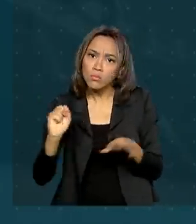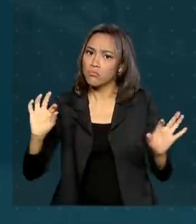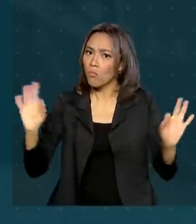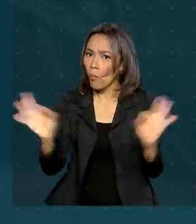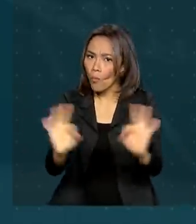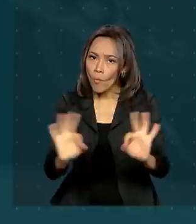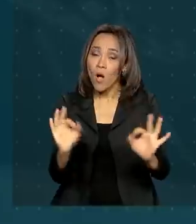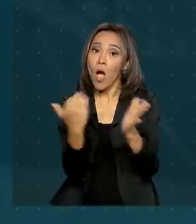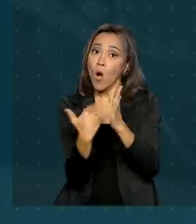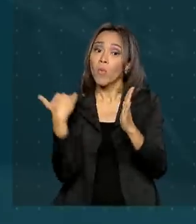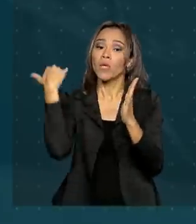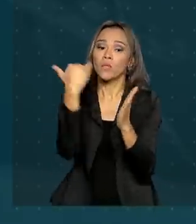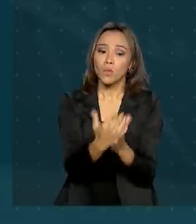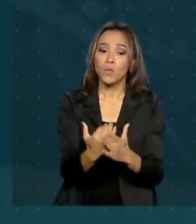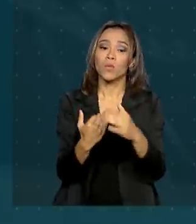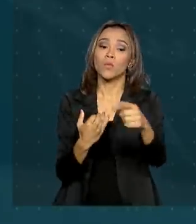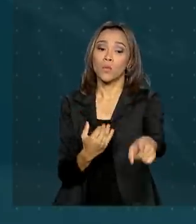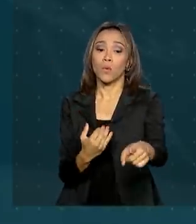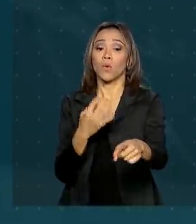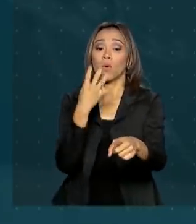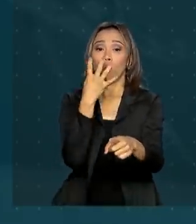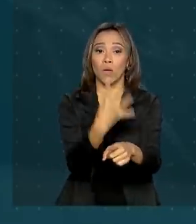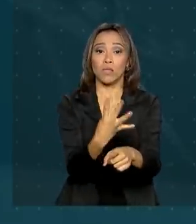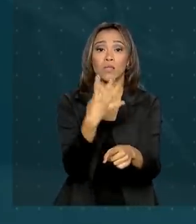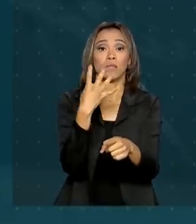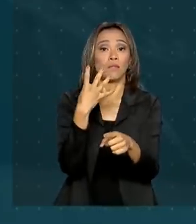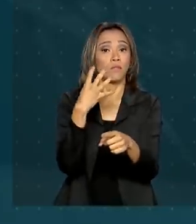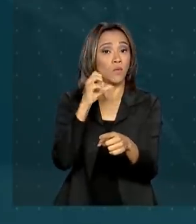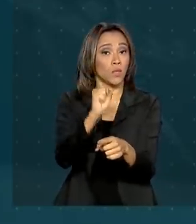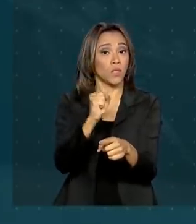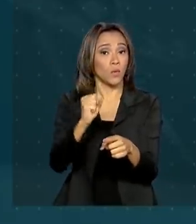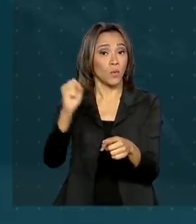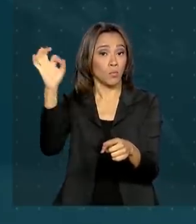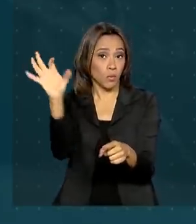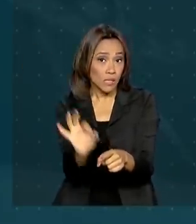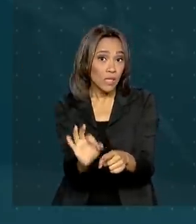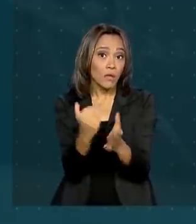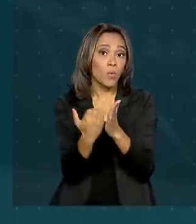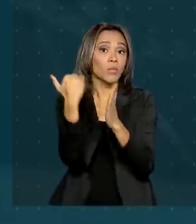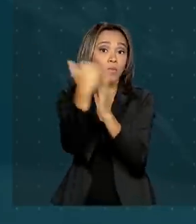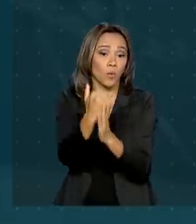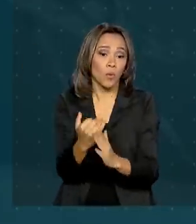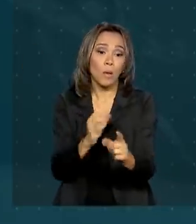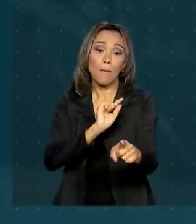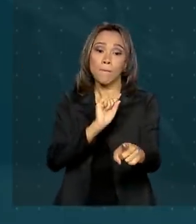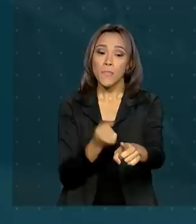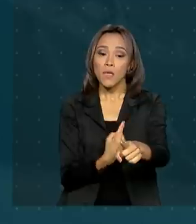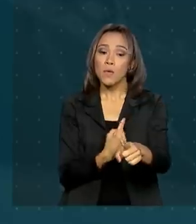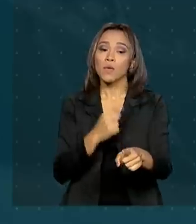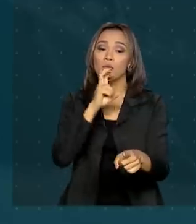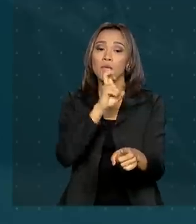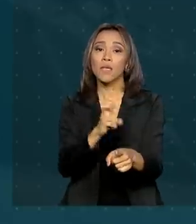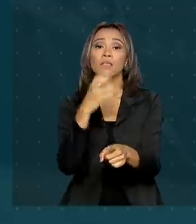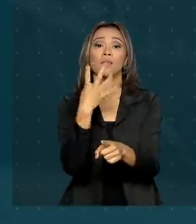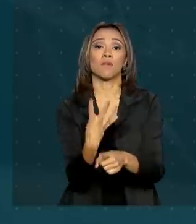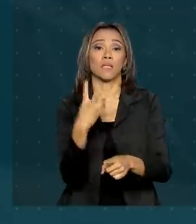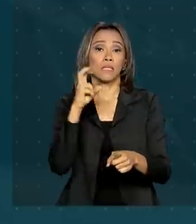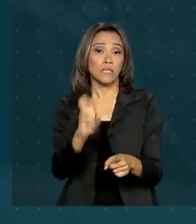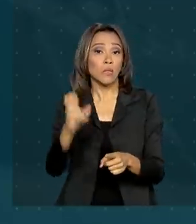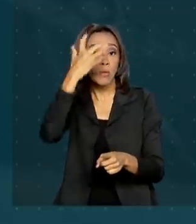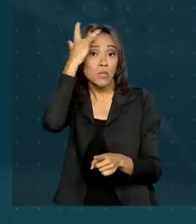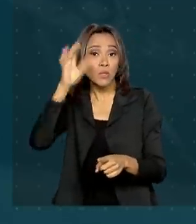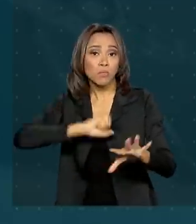de 488% dos casos em relação a 2018, com 1.545 pessoas